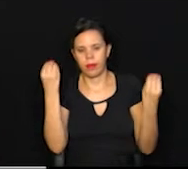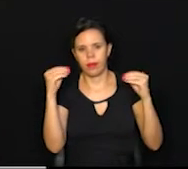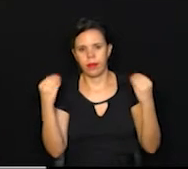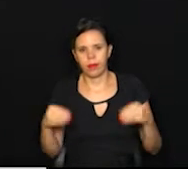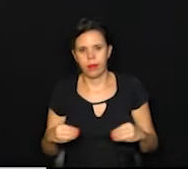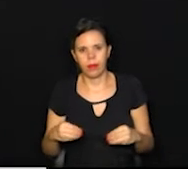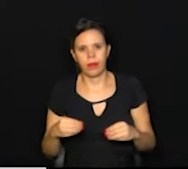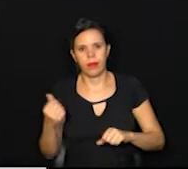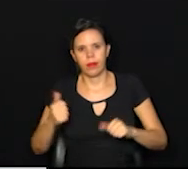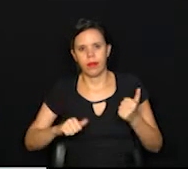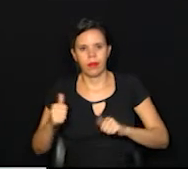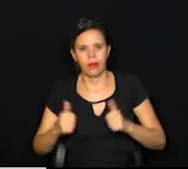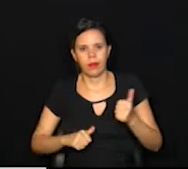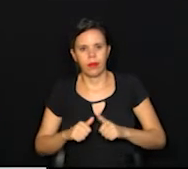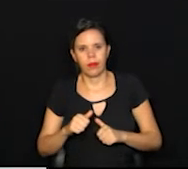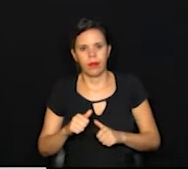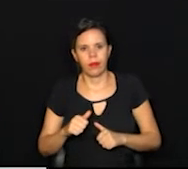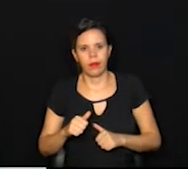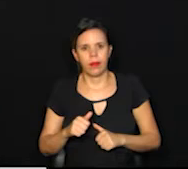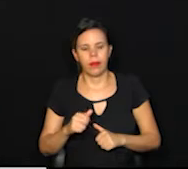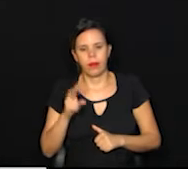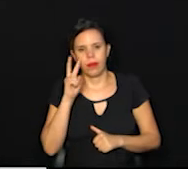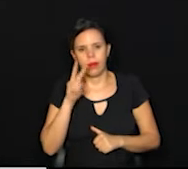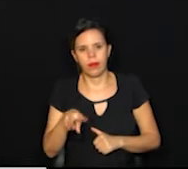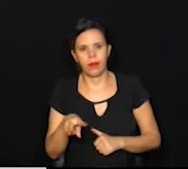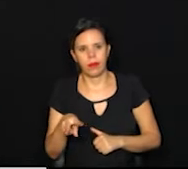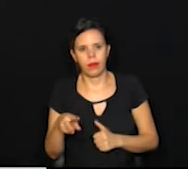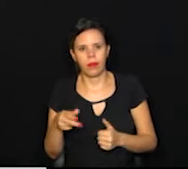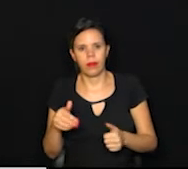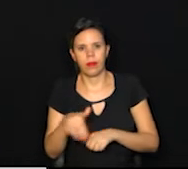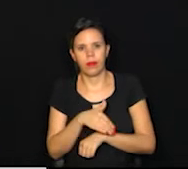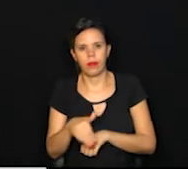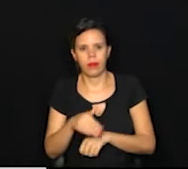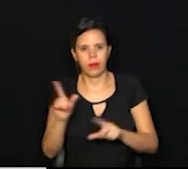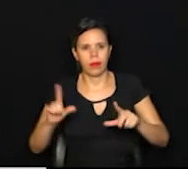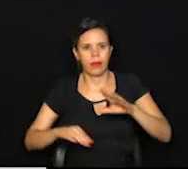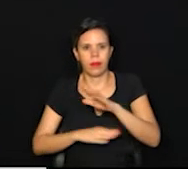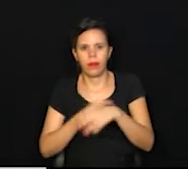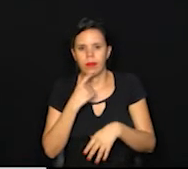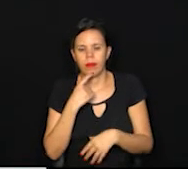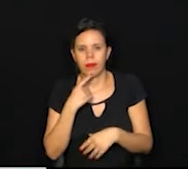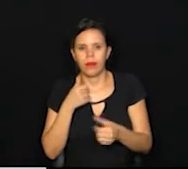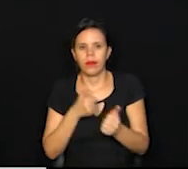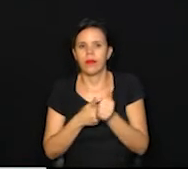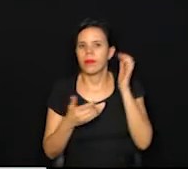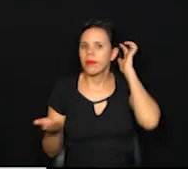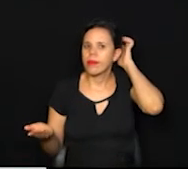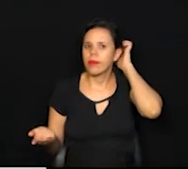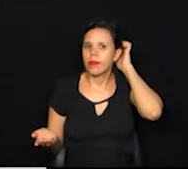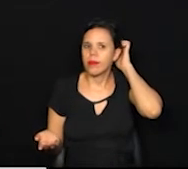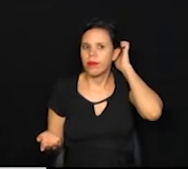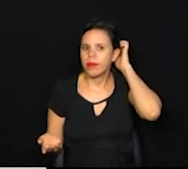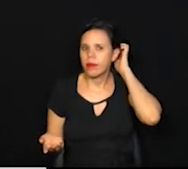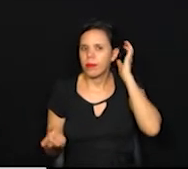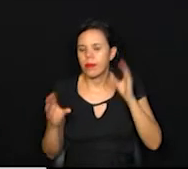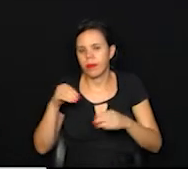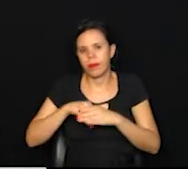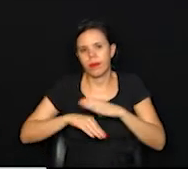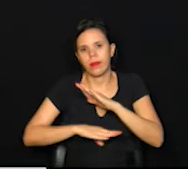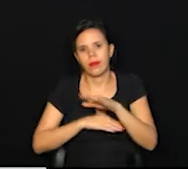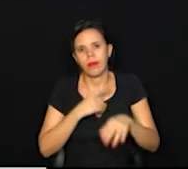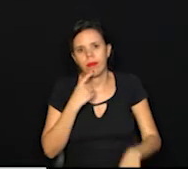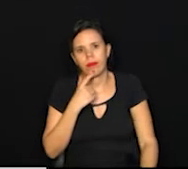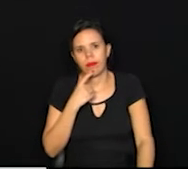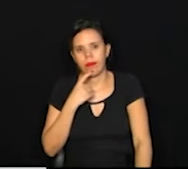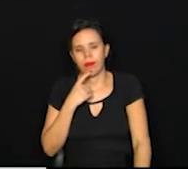para simular, para quem está assistindo, o endereço aqui do estúdio da TV Câmara Campinas, que fica dentro da Câmara Municipal de